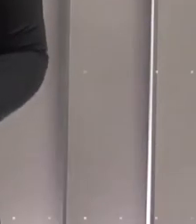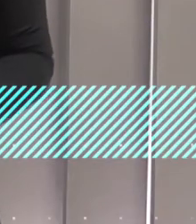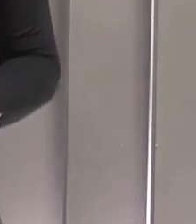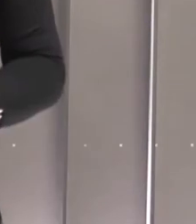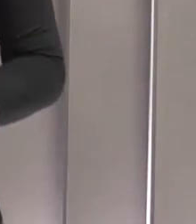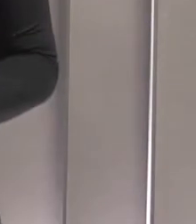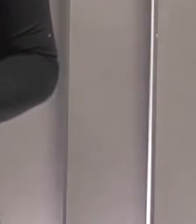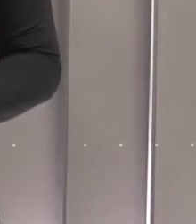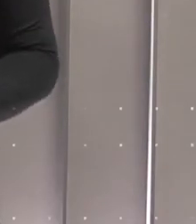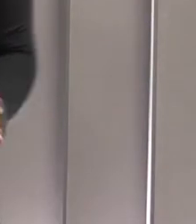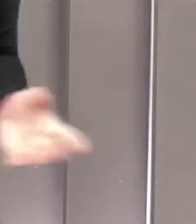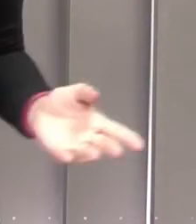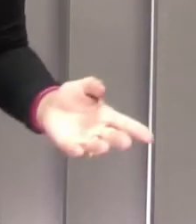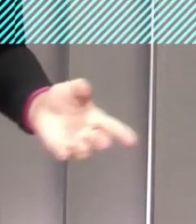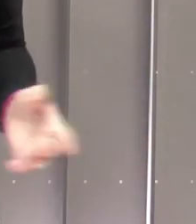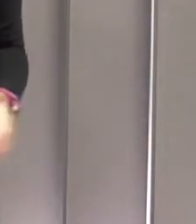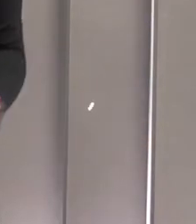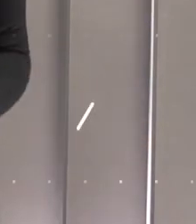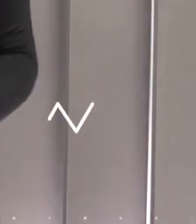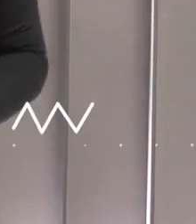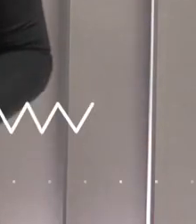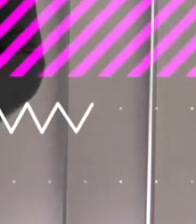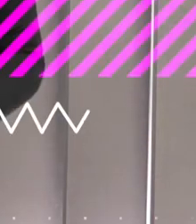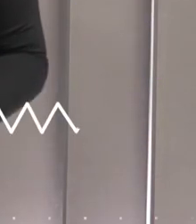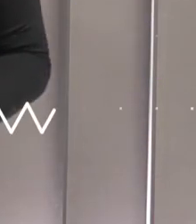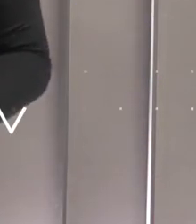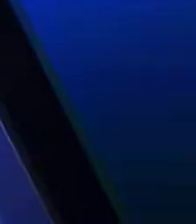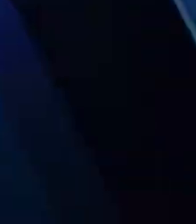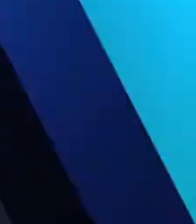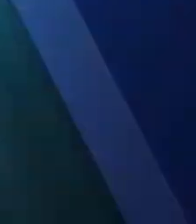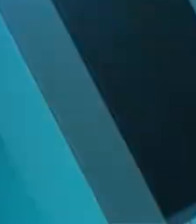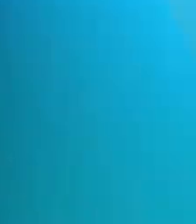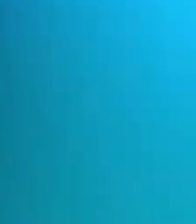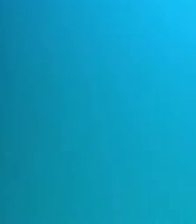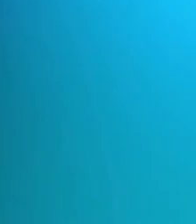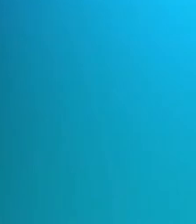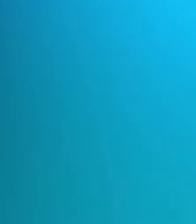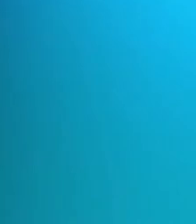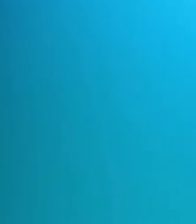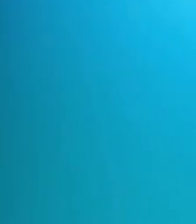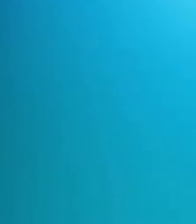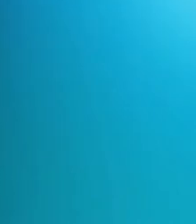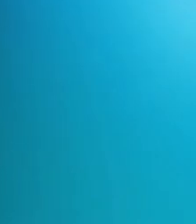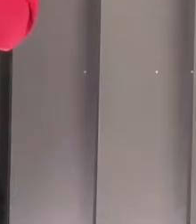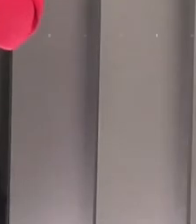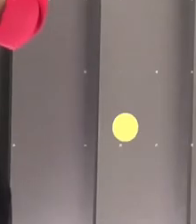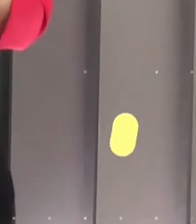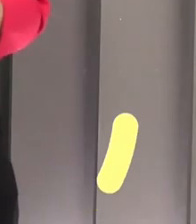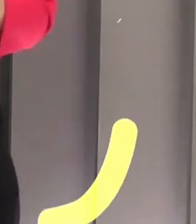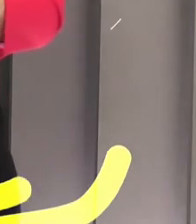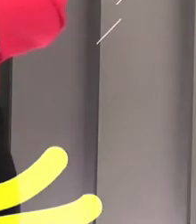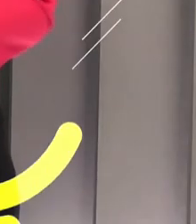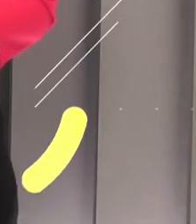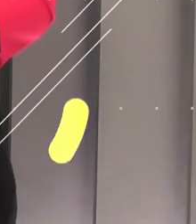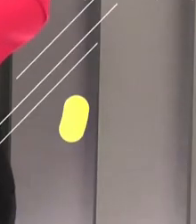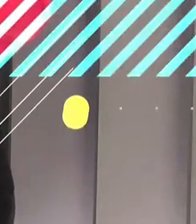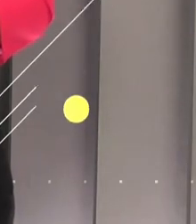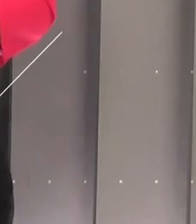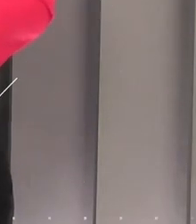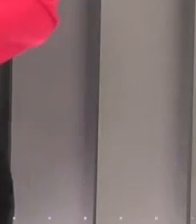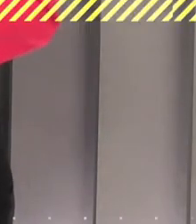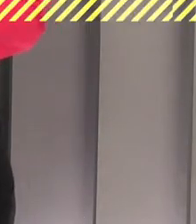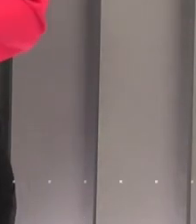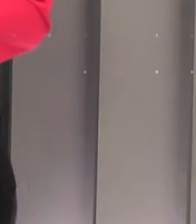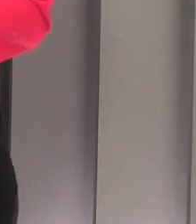sexta, ao vivo, às 8 horas da manhã, Larissa Baracho comanda o Jornal da Alese, primeira edição. E às 12h30, tem